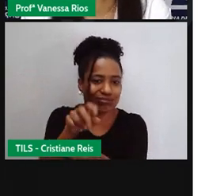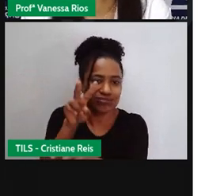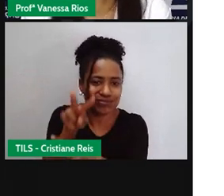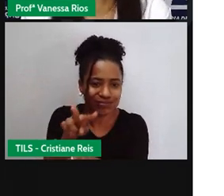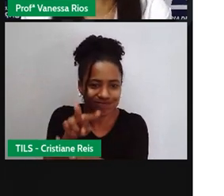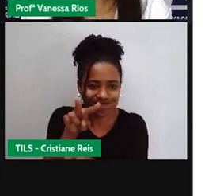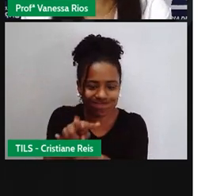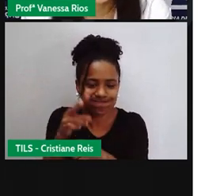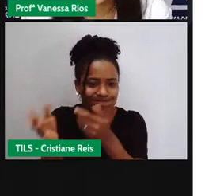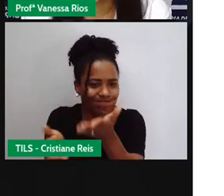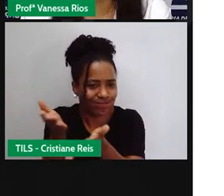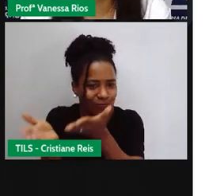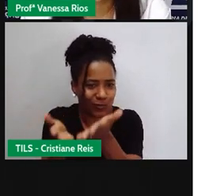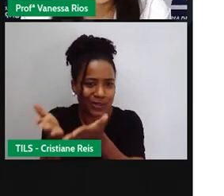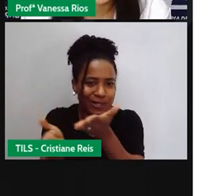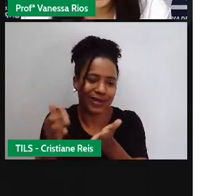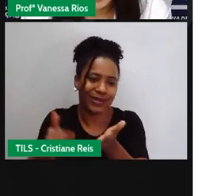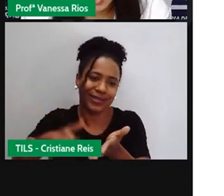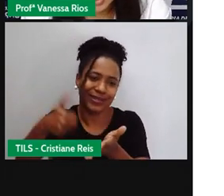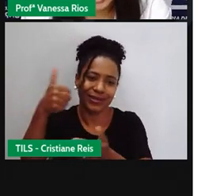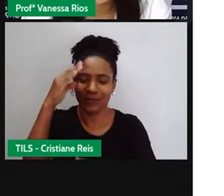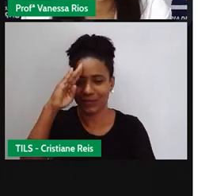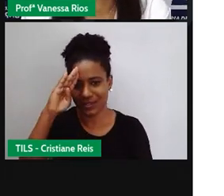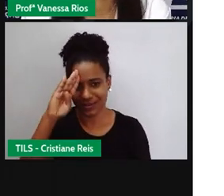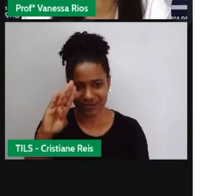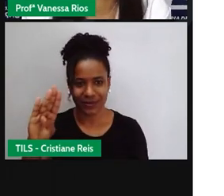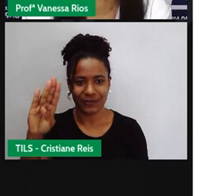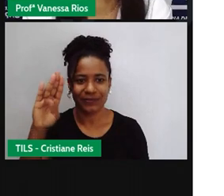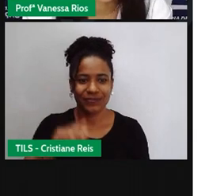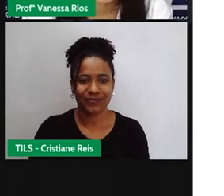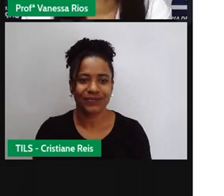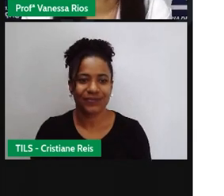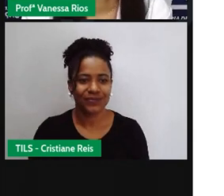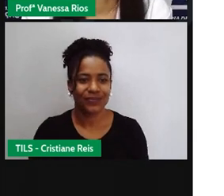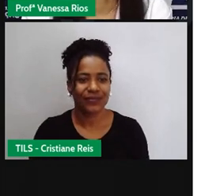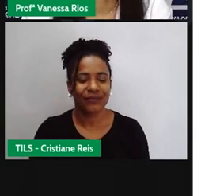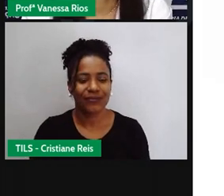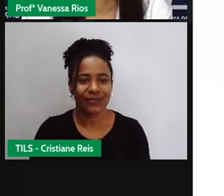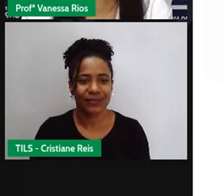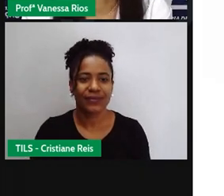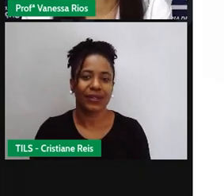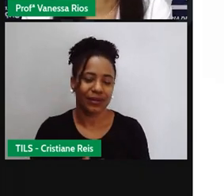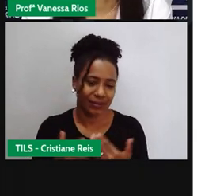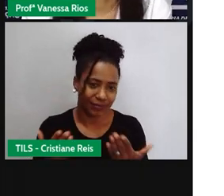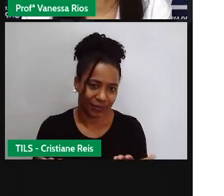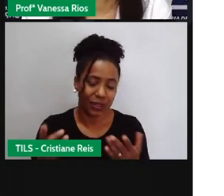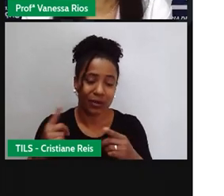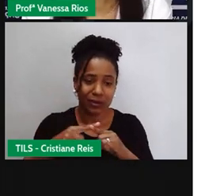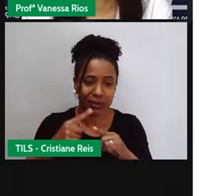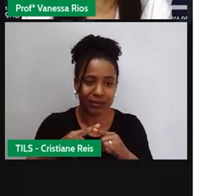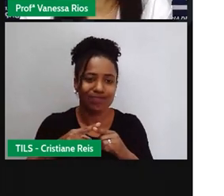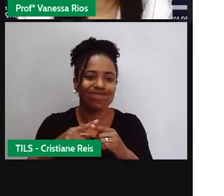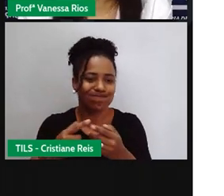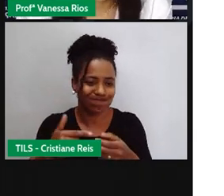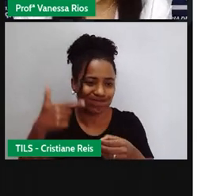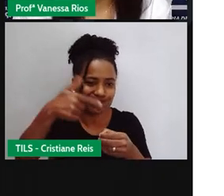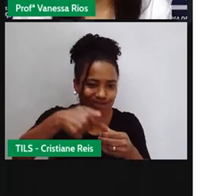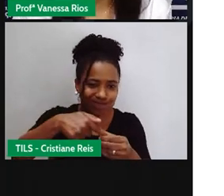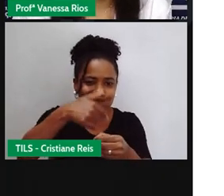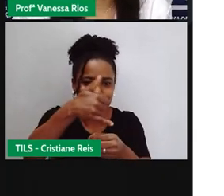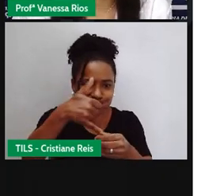que ele vem sofrendo por diversos motivos, inclusive pela produção das energias